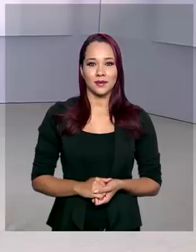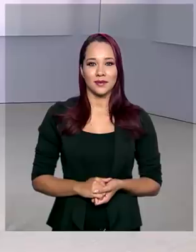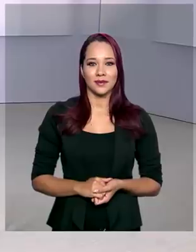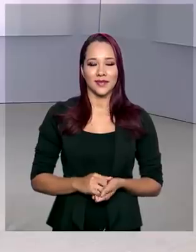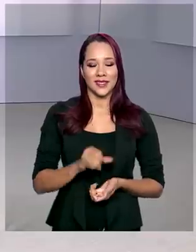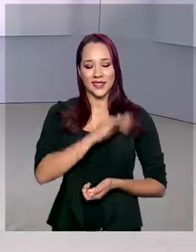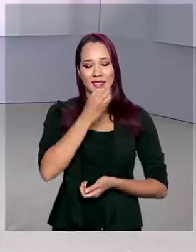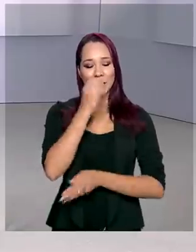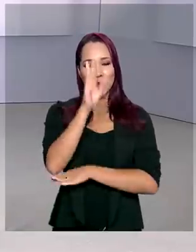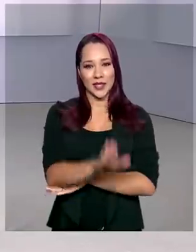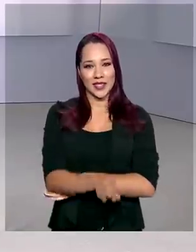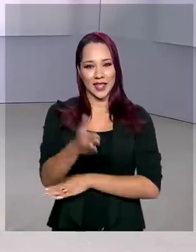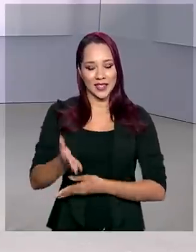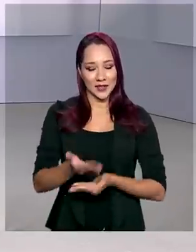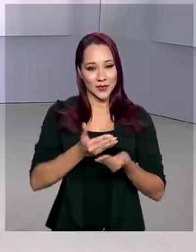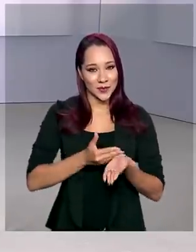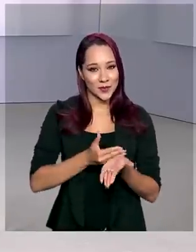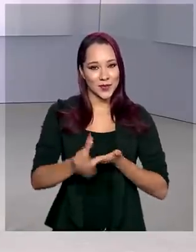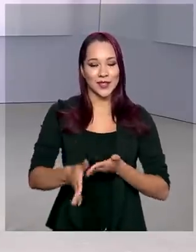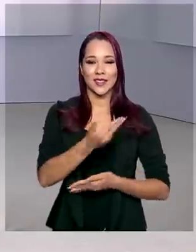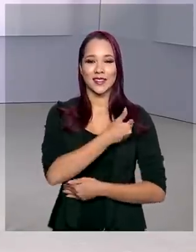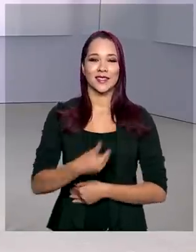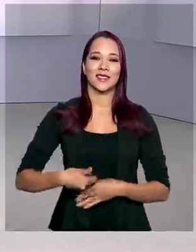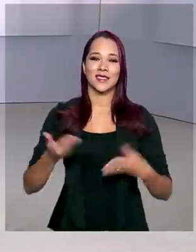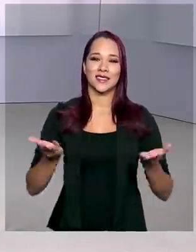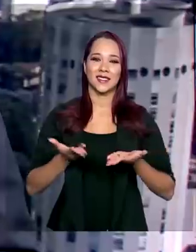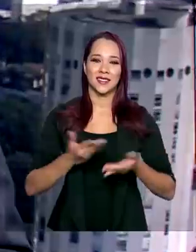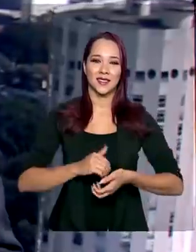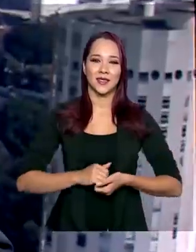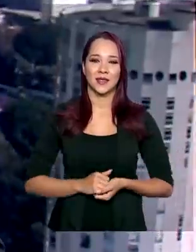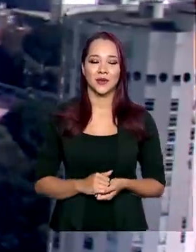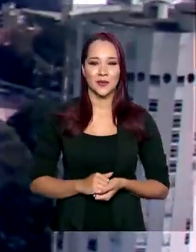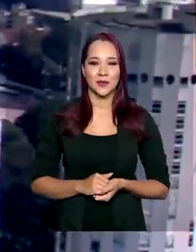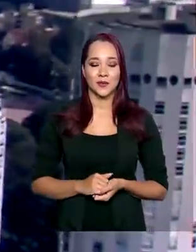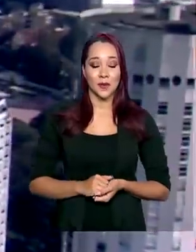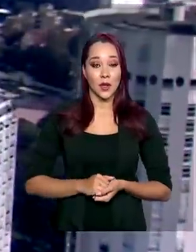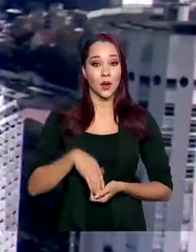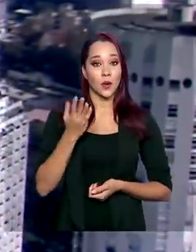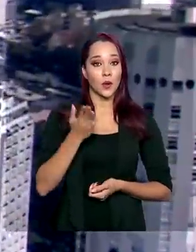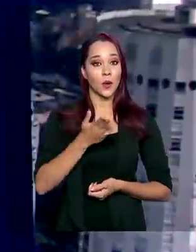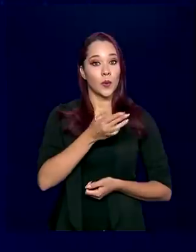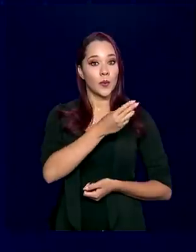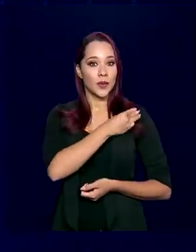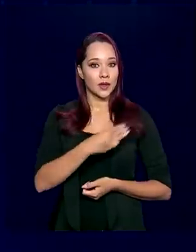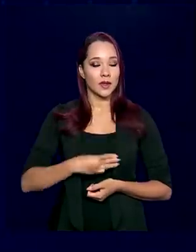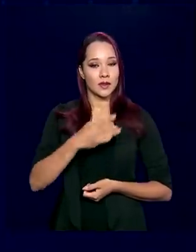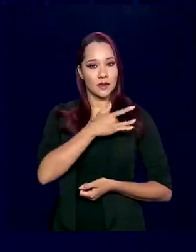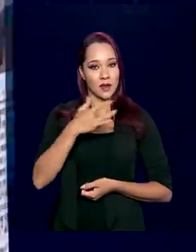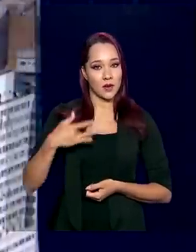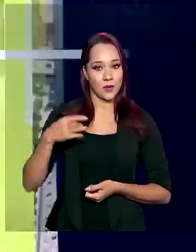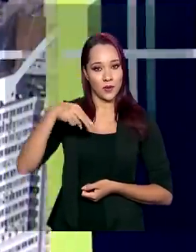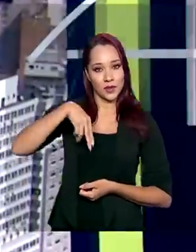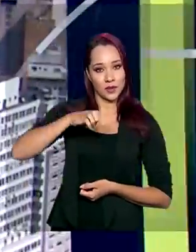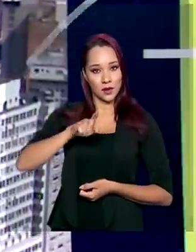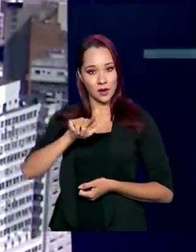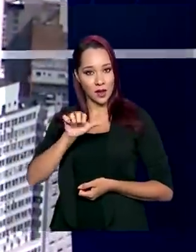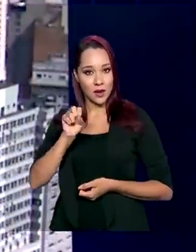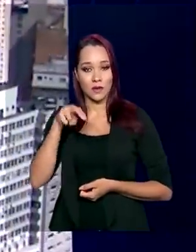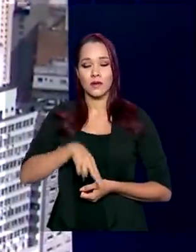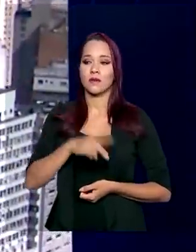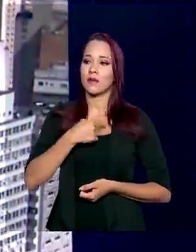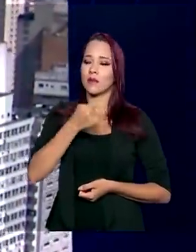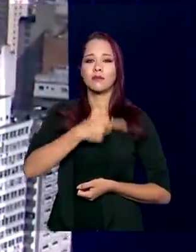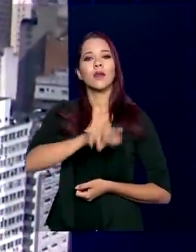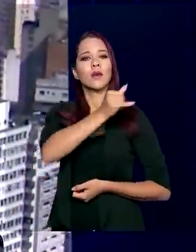Olá, boa tarde. Estamos de volta com o Governo Agora. O ministro da Saúde, Nelson Teich, está no Rio de Janeiro para